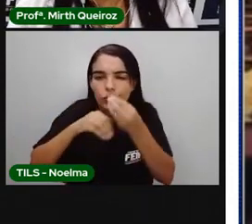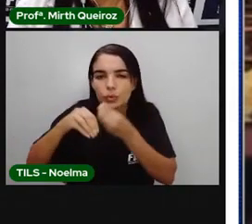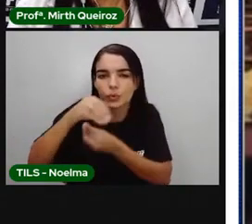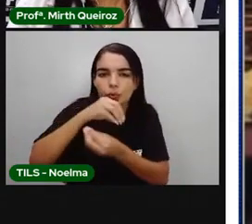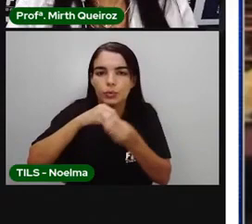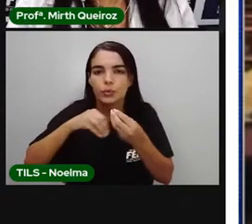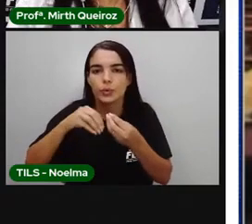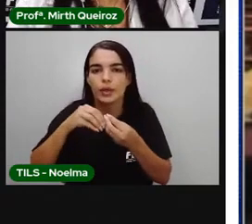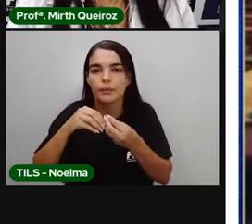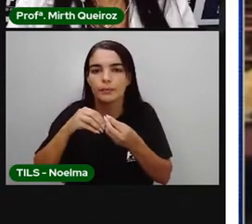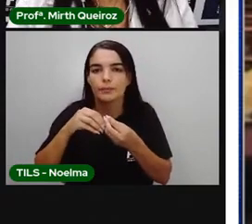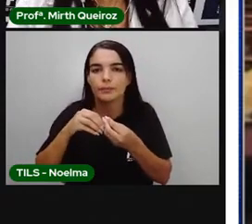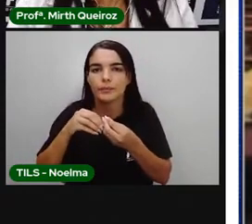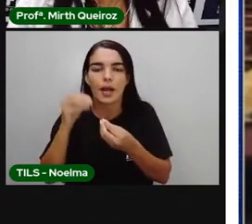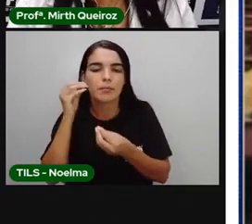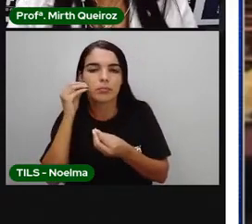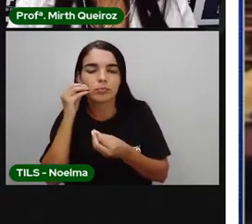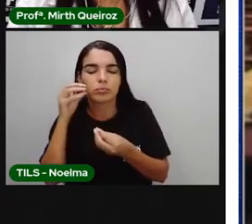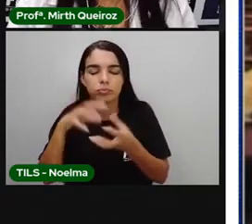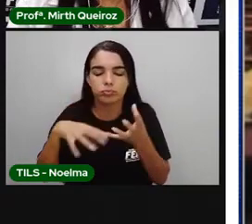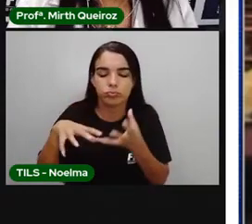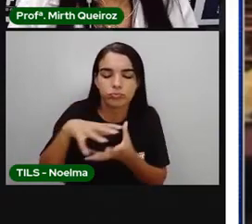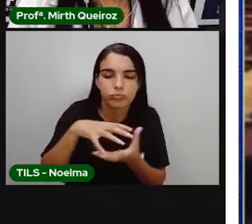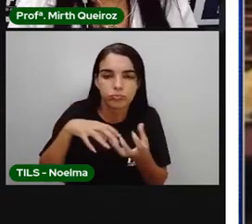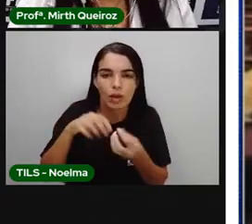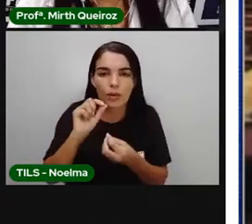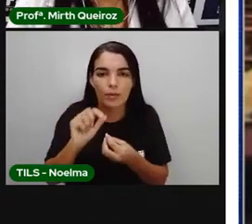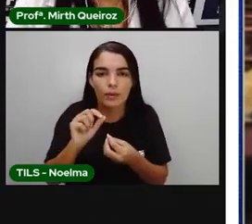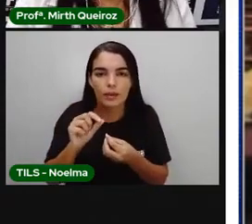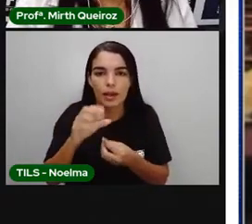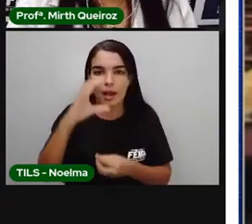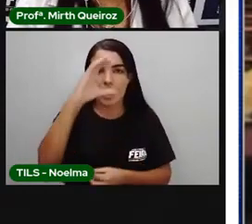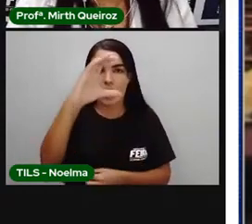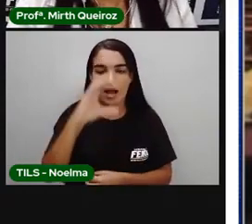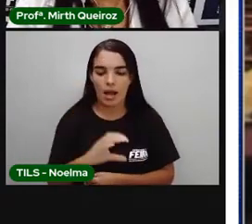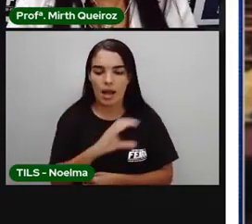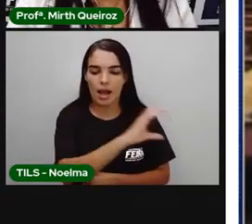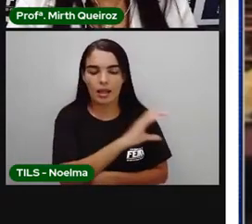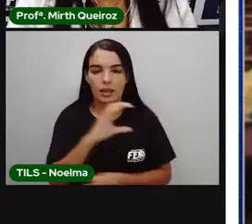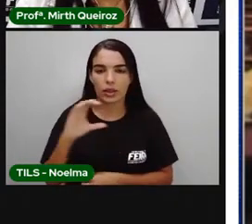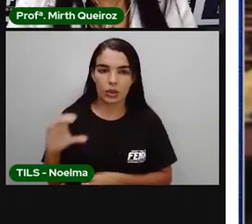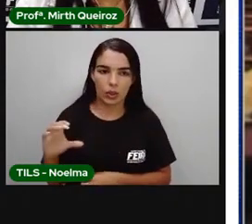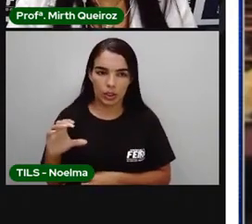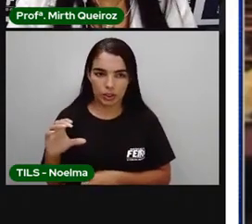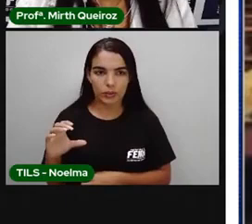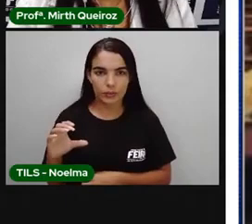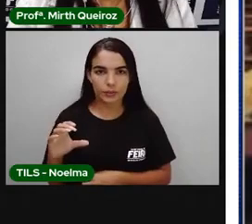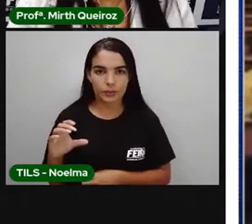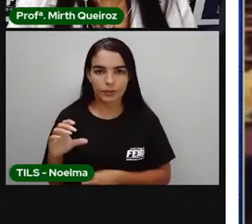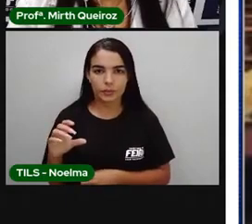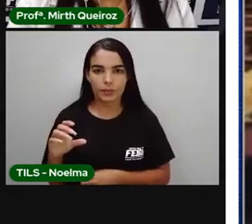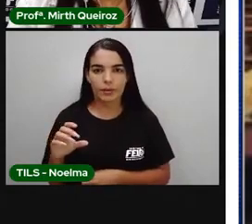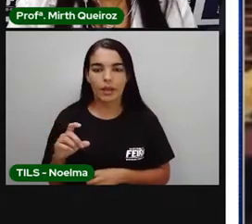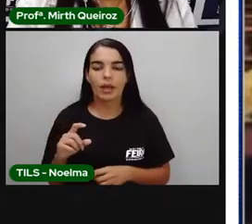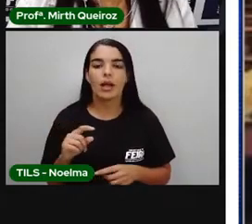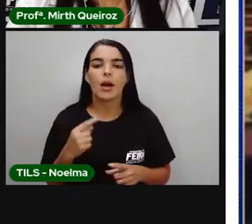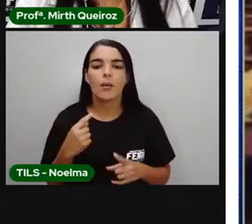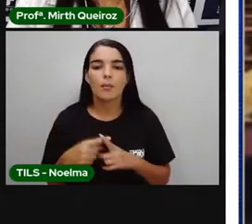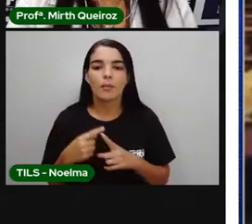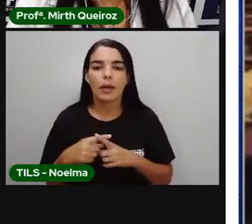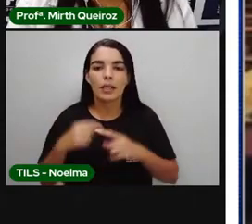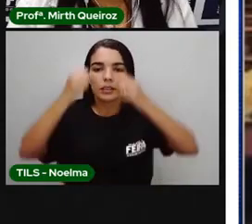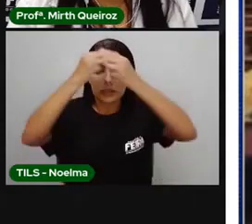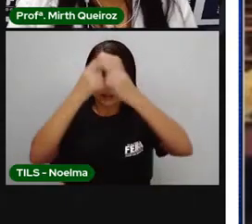Candomblé, do catolicismo, né? Que a gente vai falar nem que é brasileira, né? Porque o catolicismo, ele está aí mundial, né?